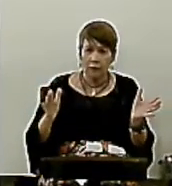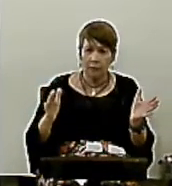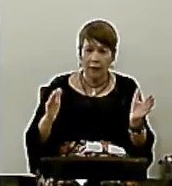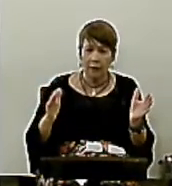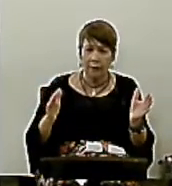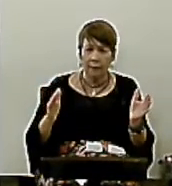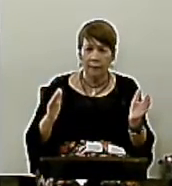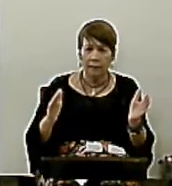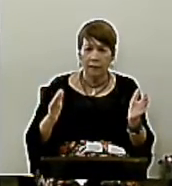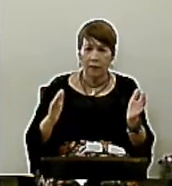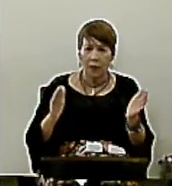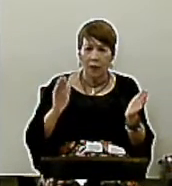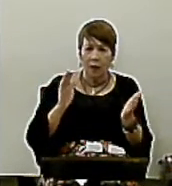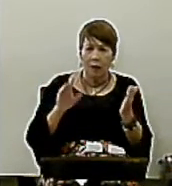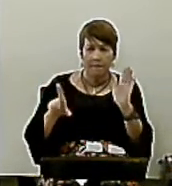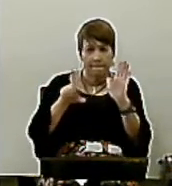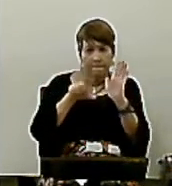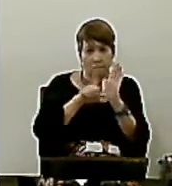Olha o versículo 14